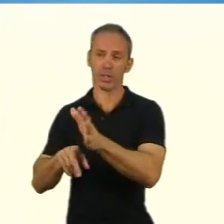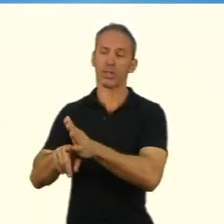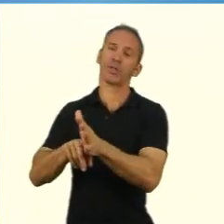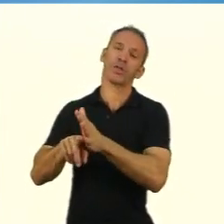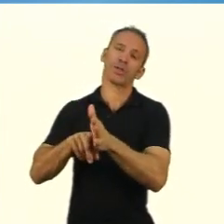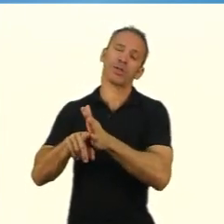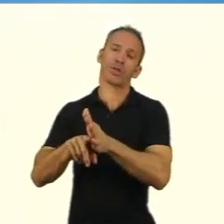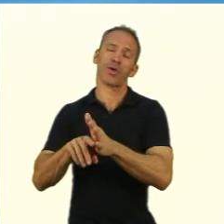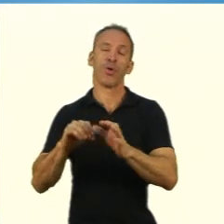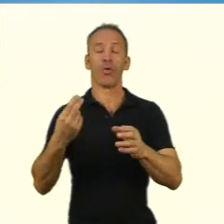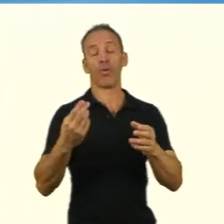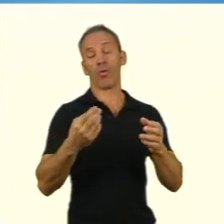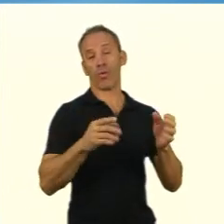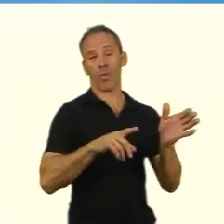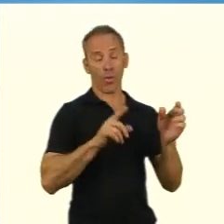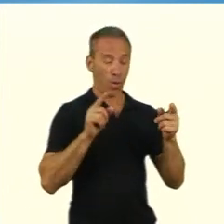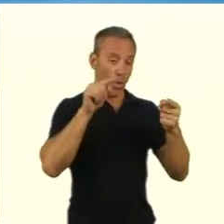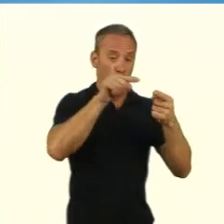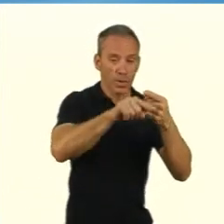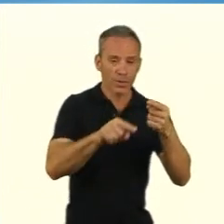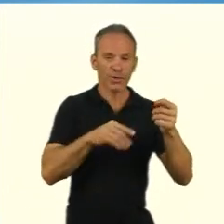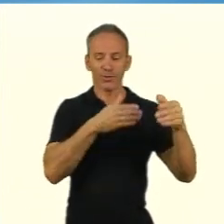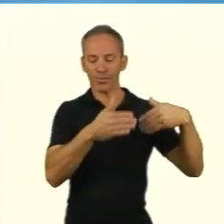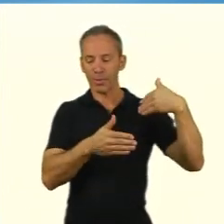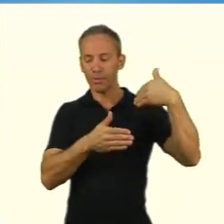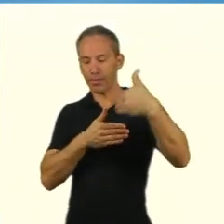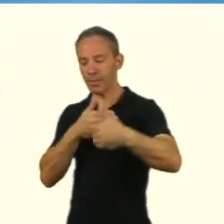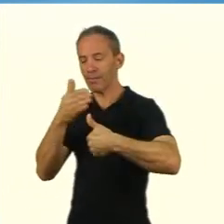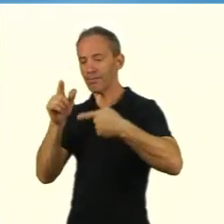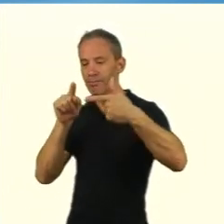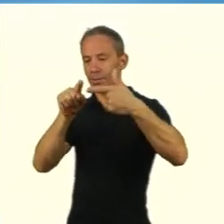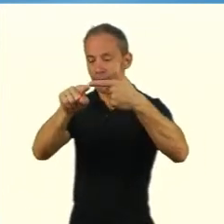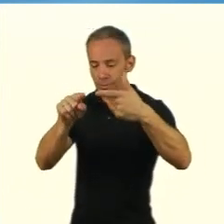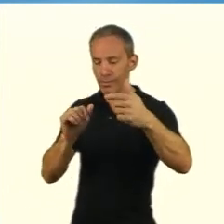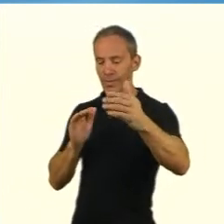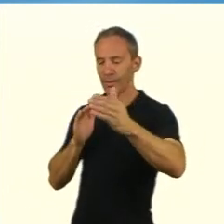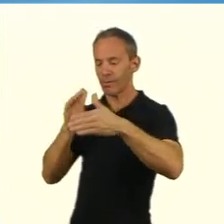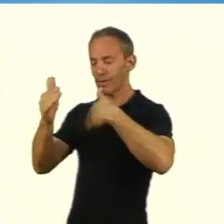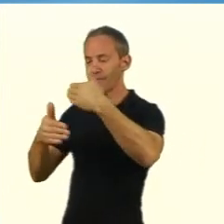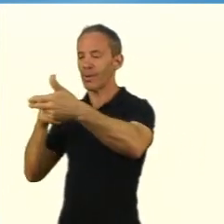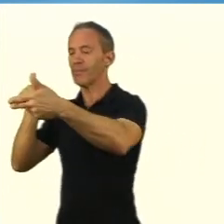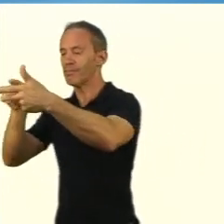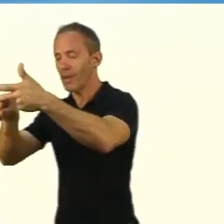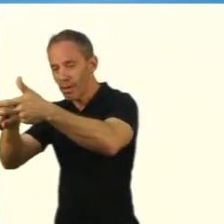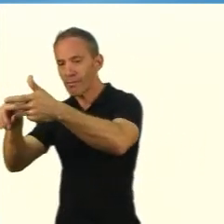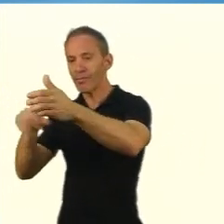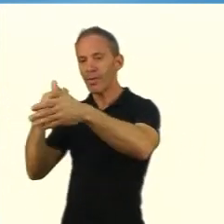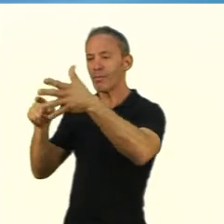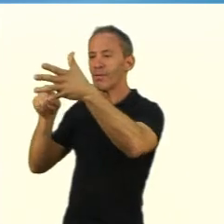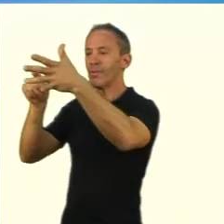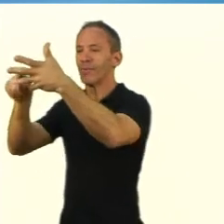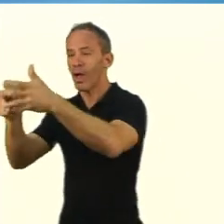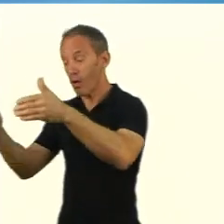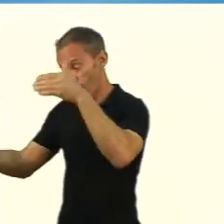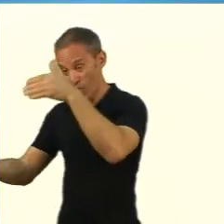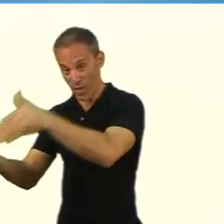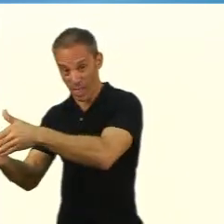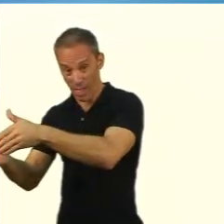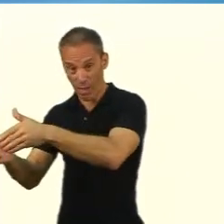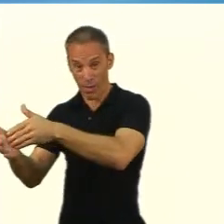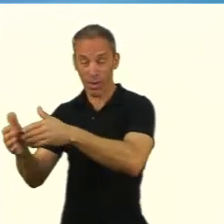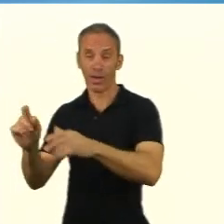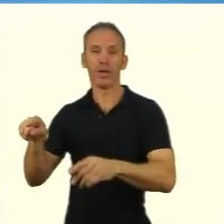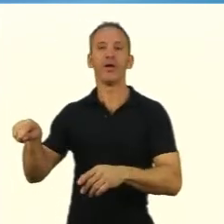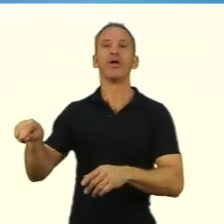a rigor para cada uma das hipóteses eu terei um objetivo esses objetivos então serão divididos conforme eu